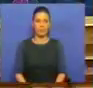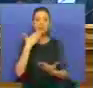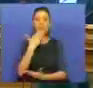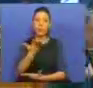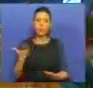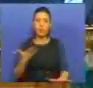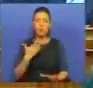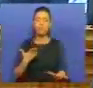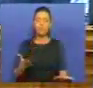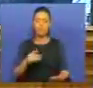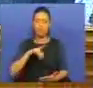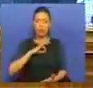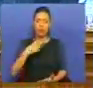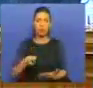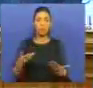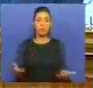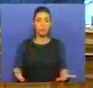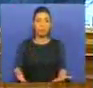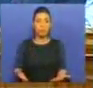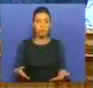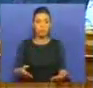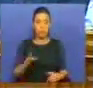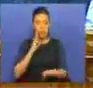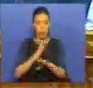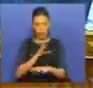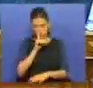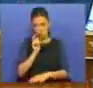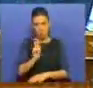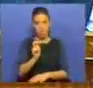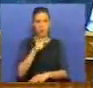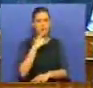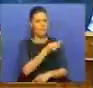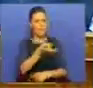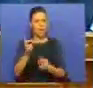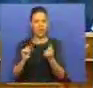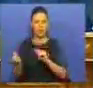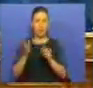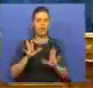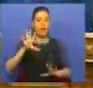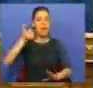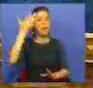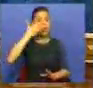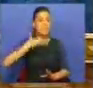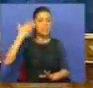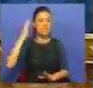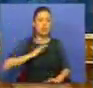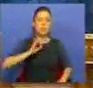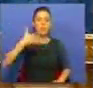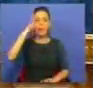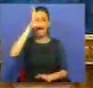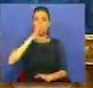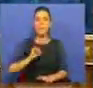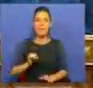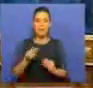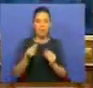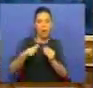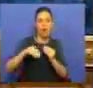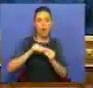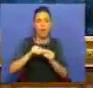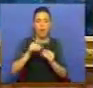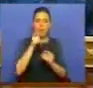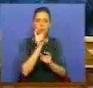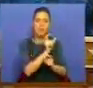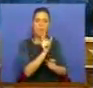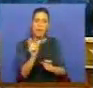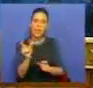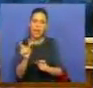Muito obrigado. Sr. Presidente, nos últimos minutos de vários debates, já aconteceu há 15 dias, o Sr. Primeiro-Ministro tem acrescentado ao léxico